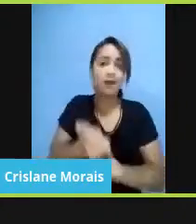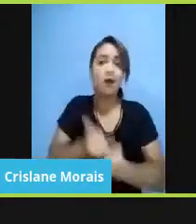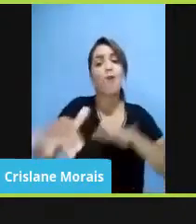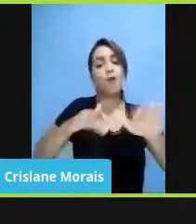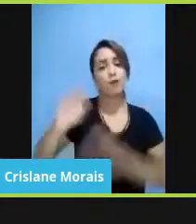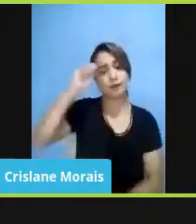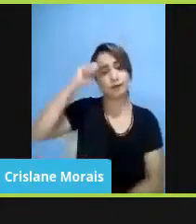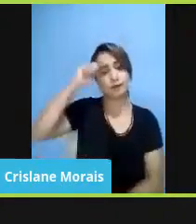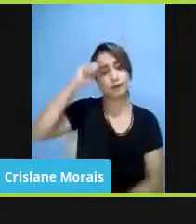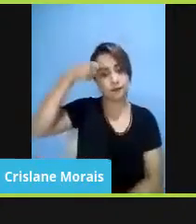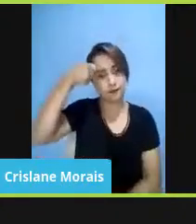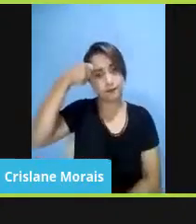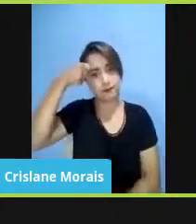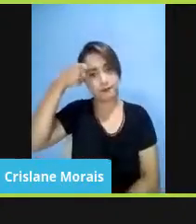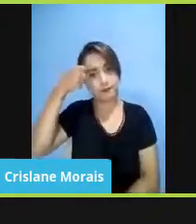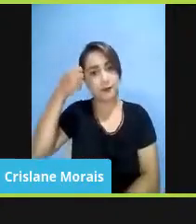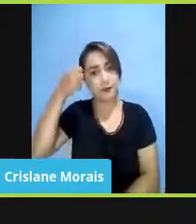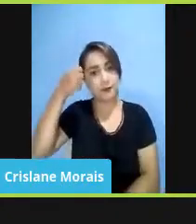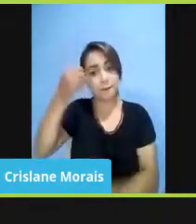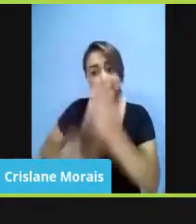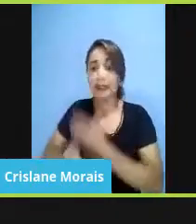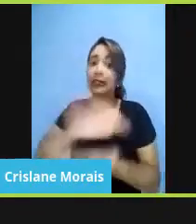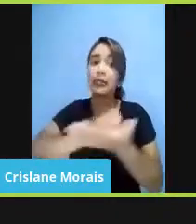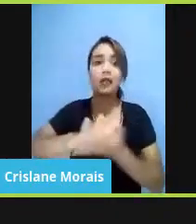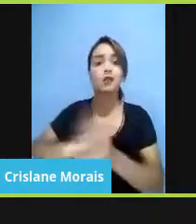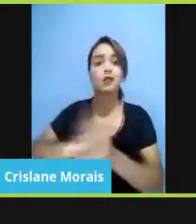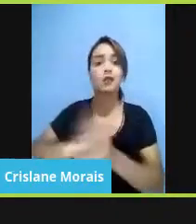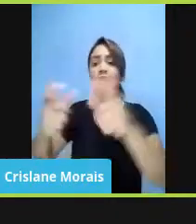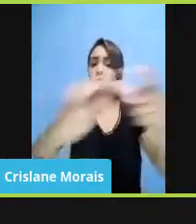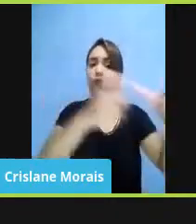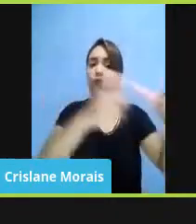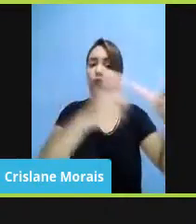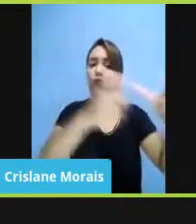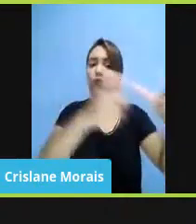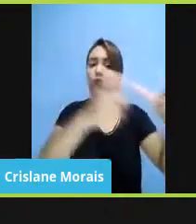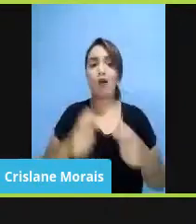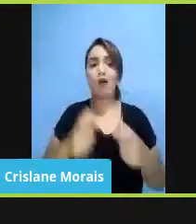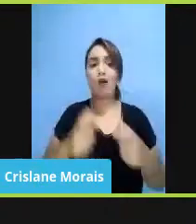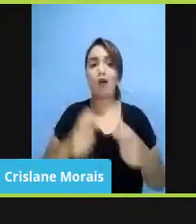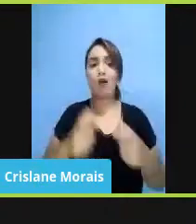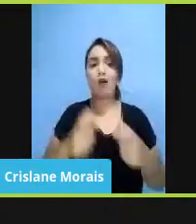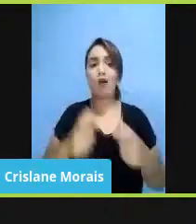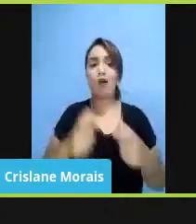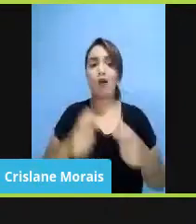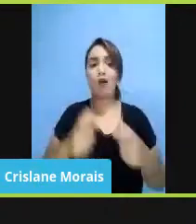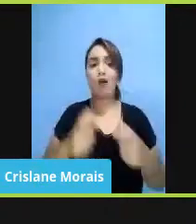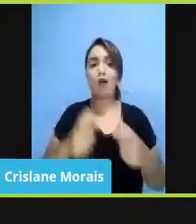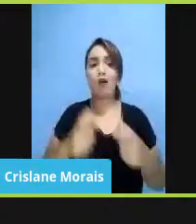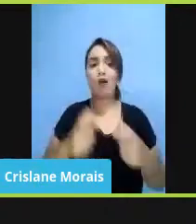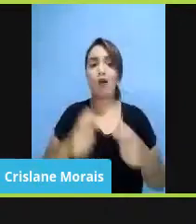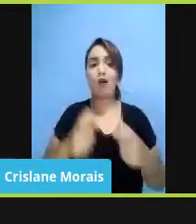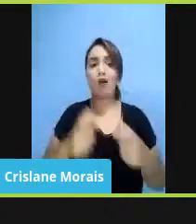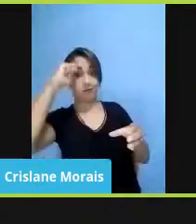sem deixar escapar nunca os locais de resistência, os quilombos que depois vão ser reconhecidos como territórios também na